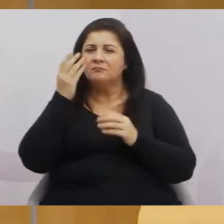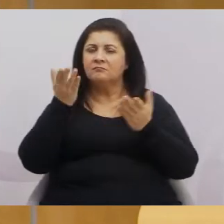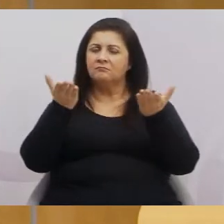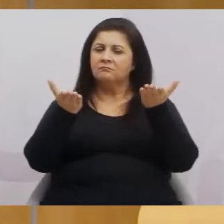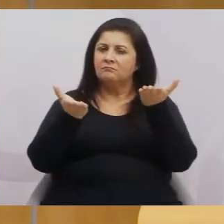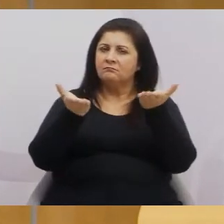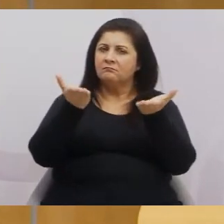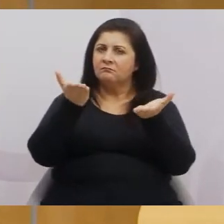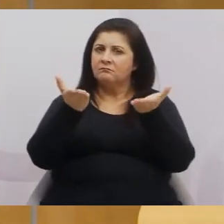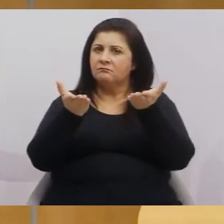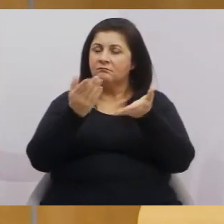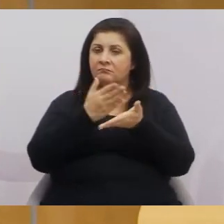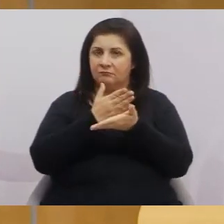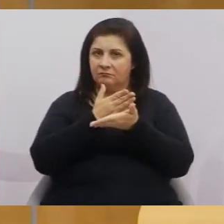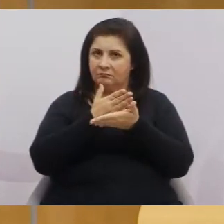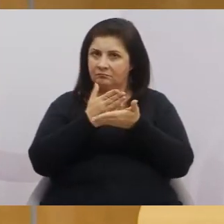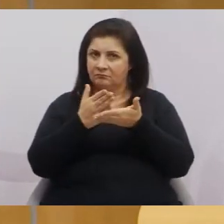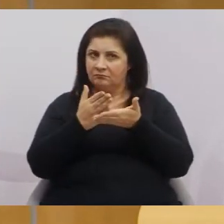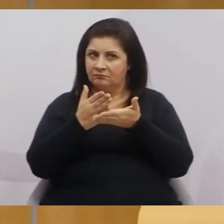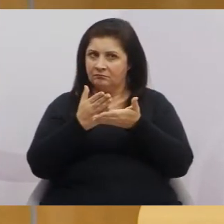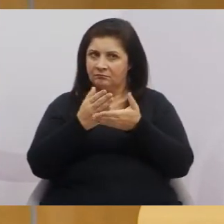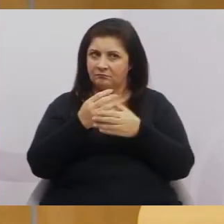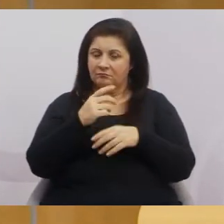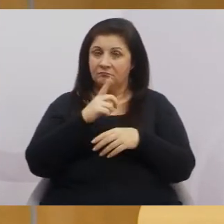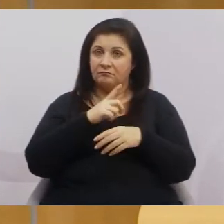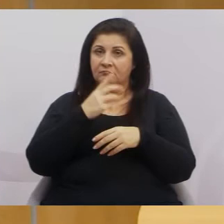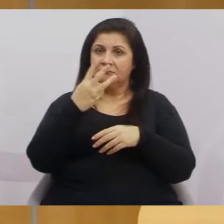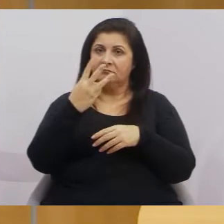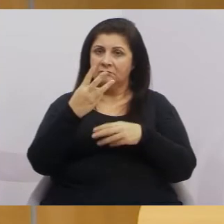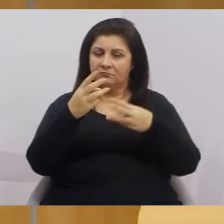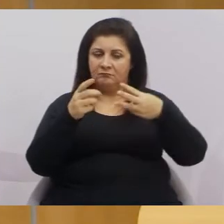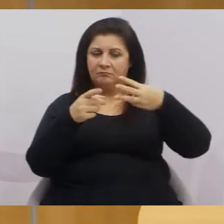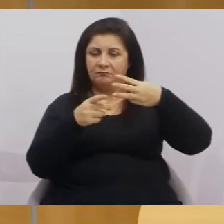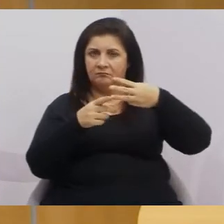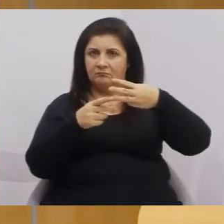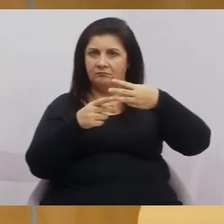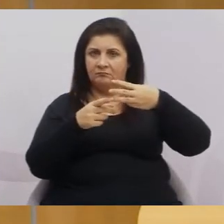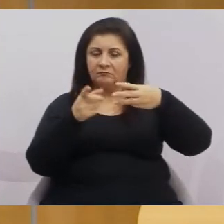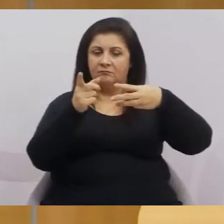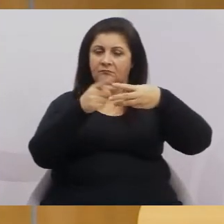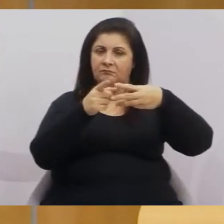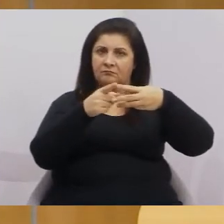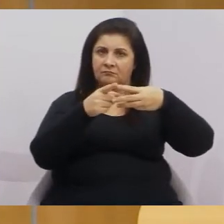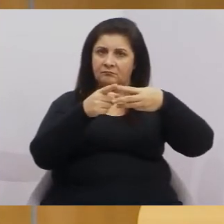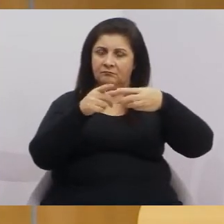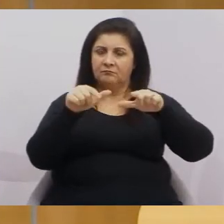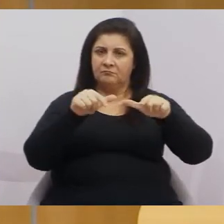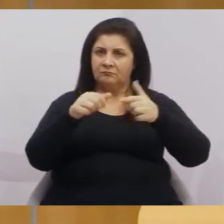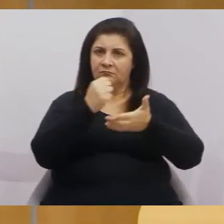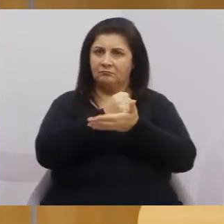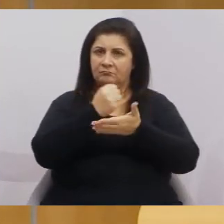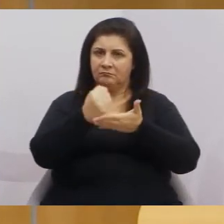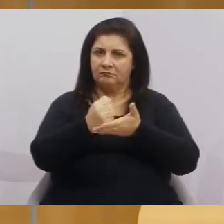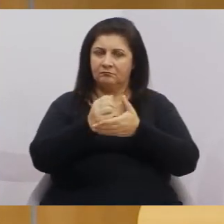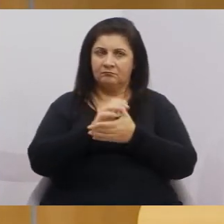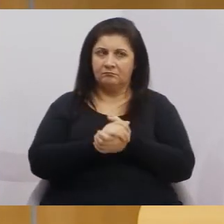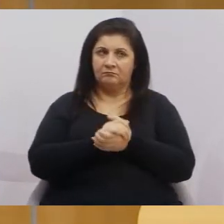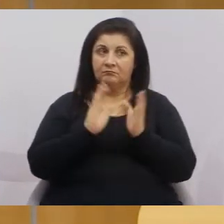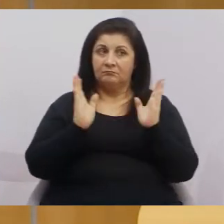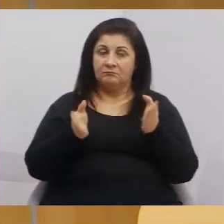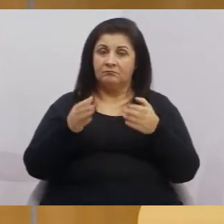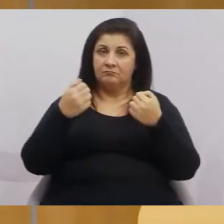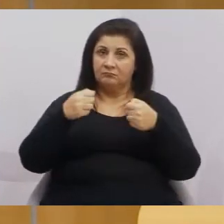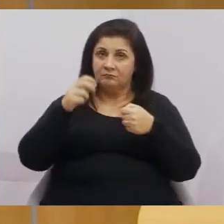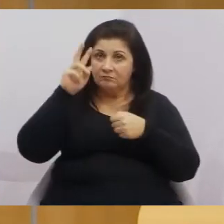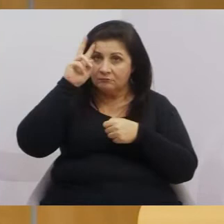começasse a sessão, a sessão é dividida em três partes, a primeira parte são os expedientes. Hoje nós temos que lembrar que